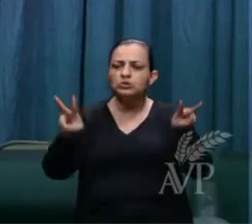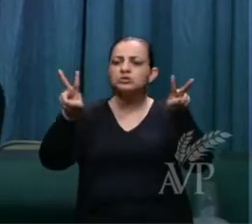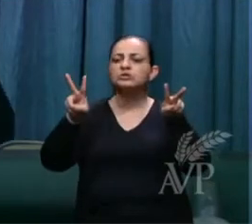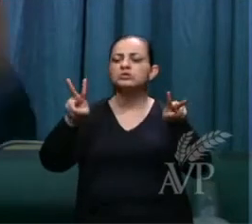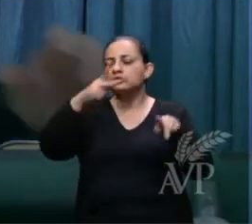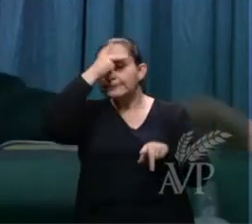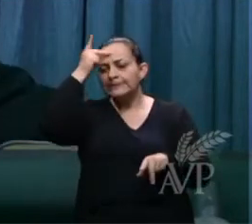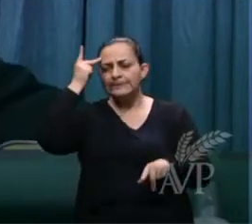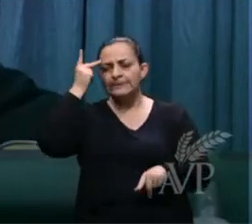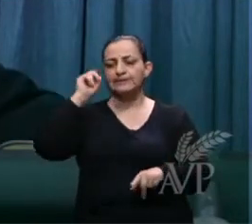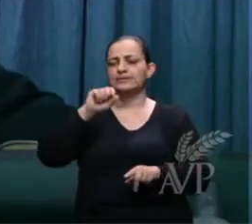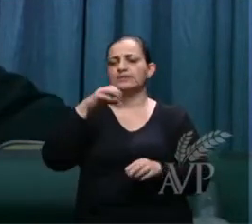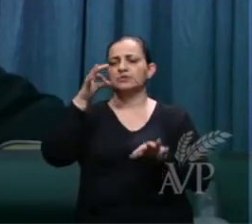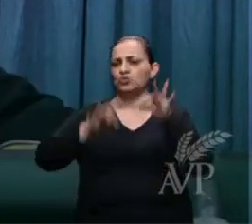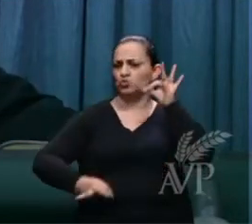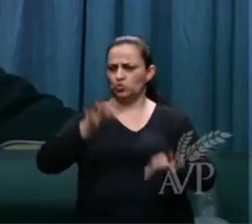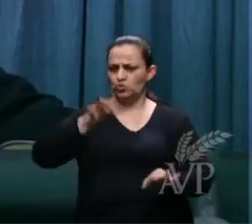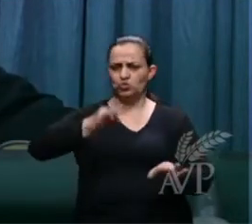testemunha.